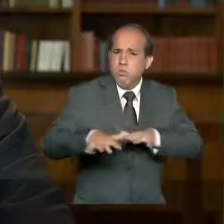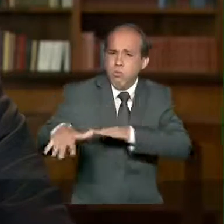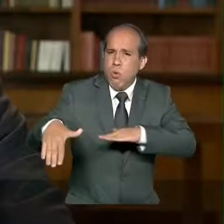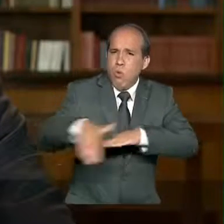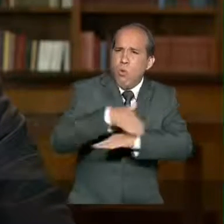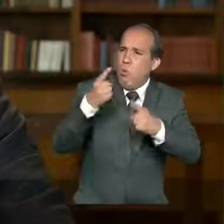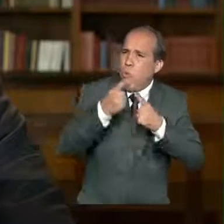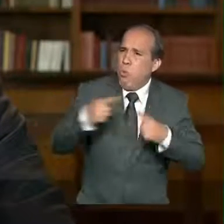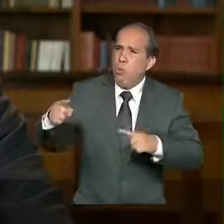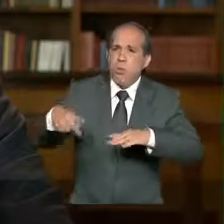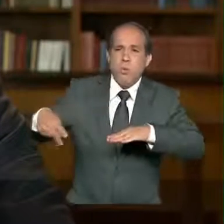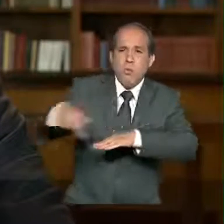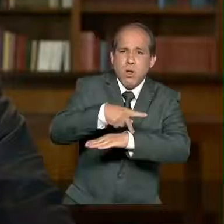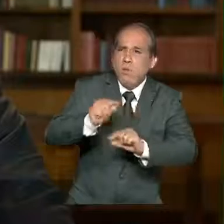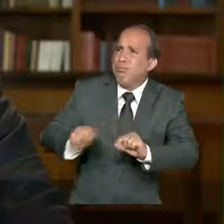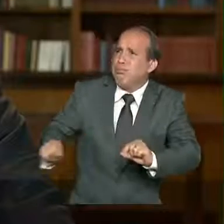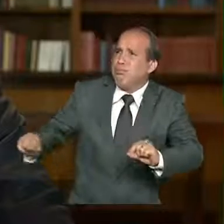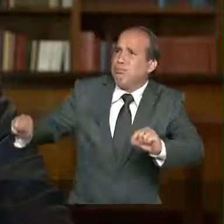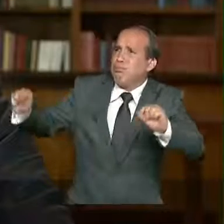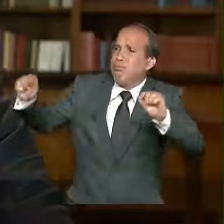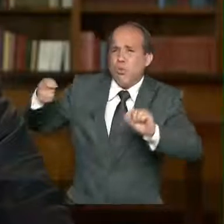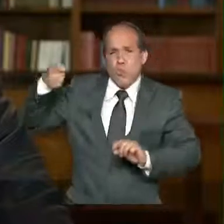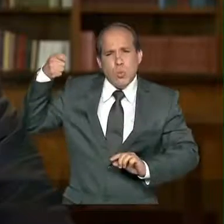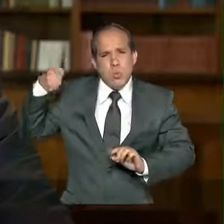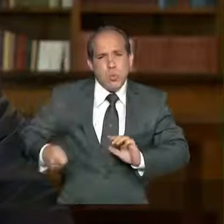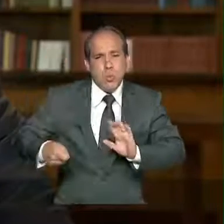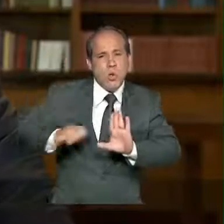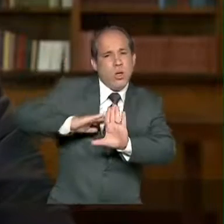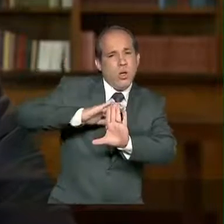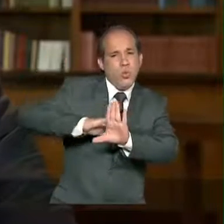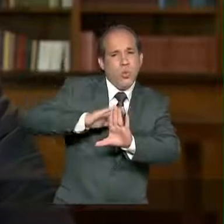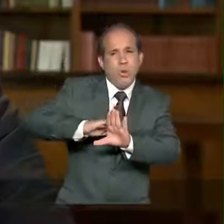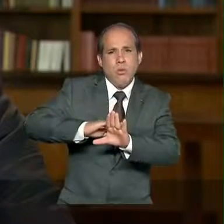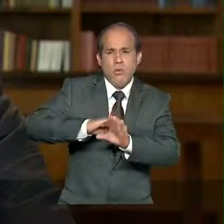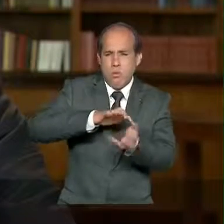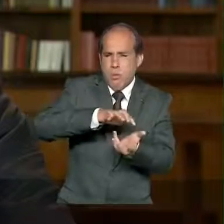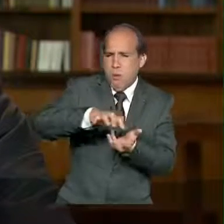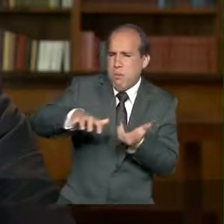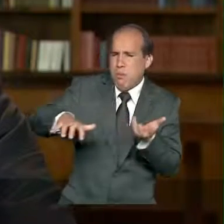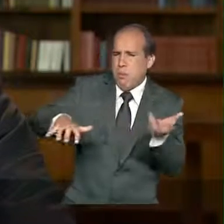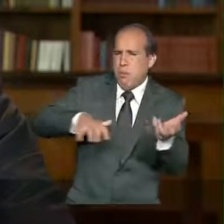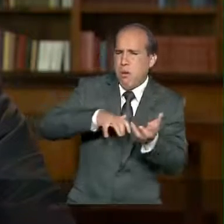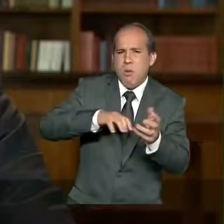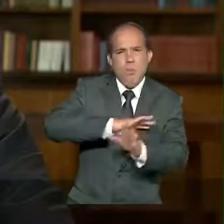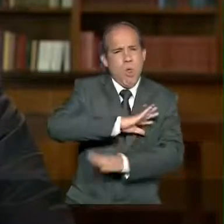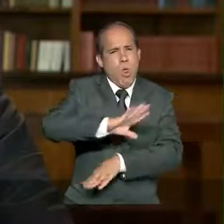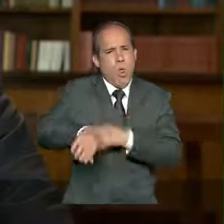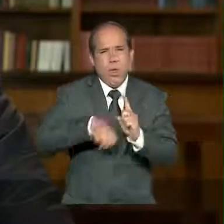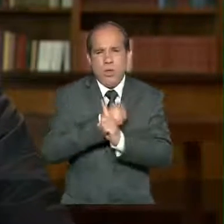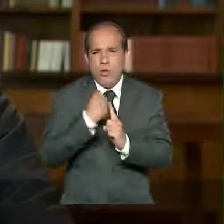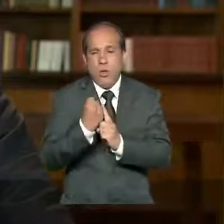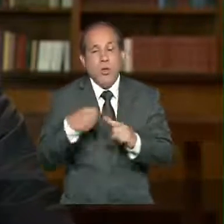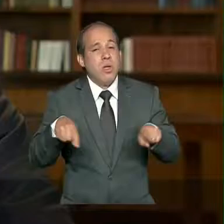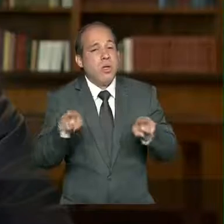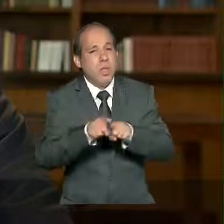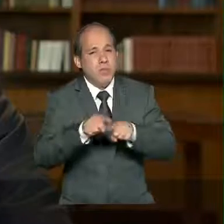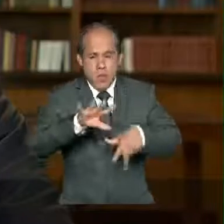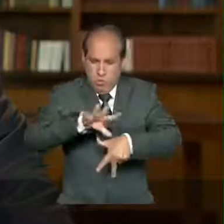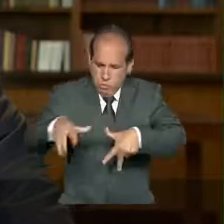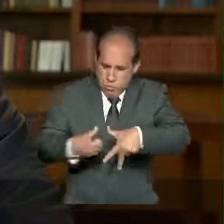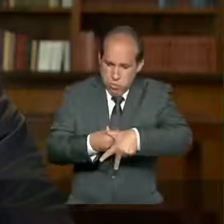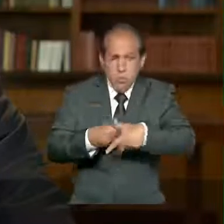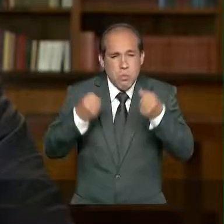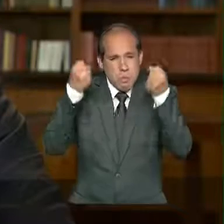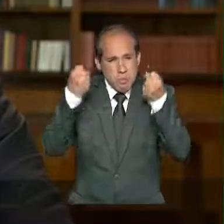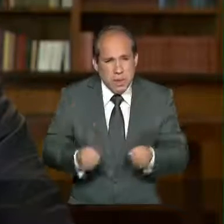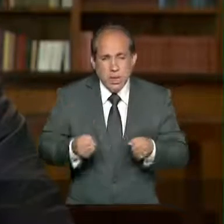contra um país tomado pela radicalização ideológica, greves, desordem social e corrupção